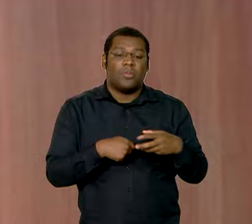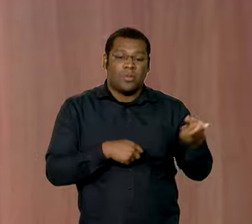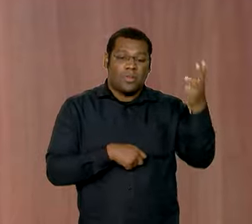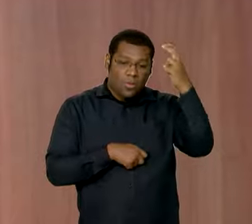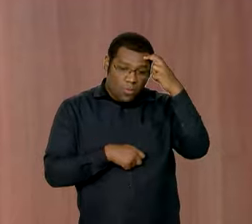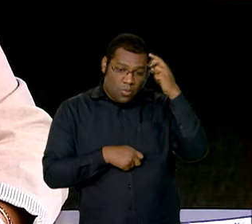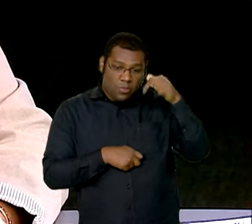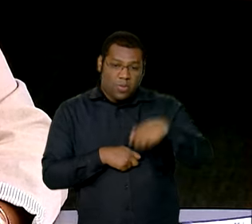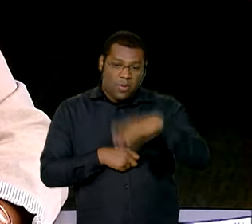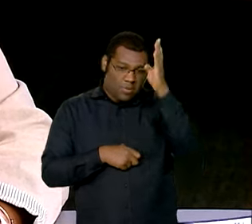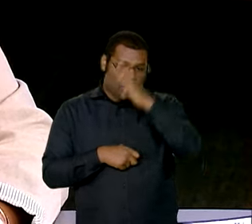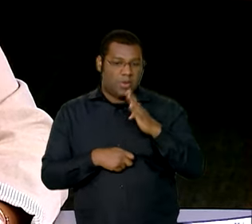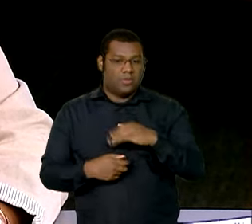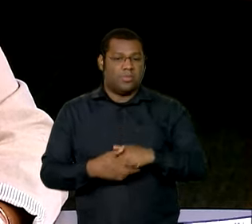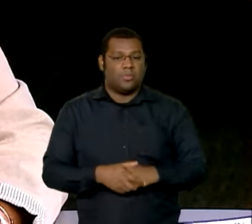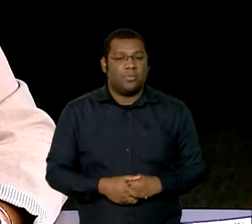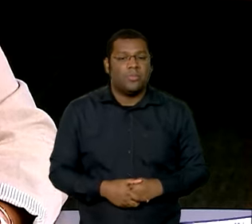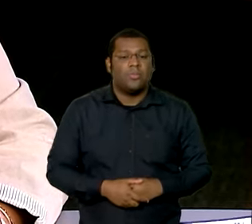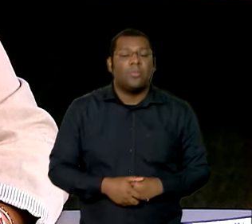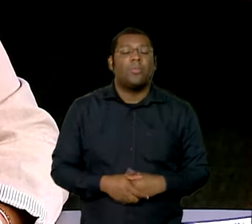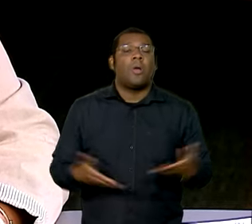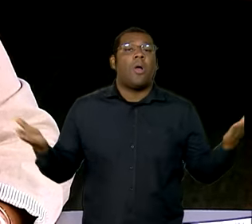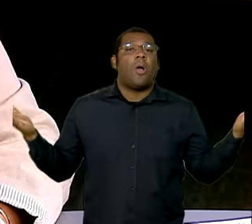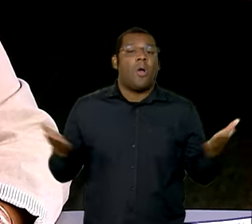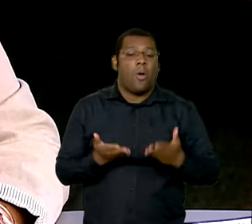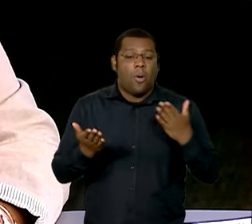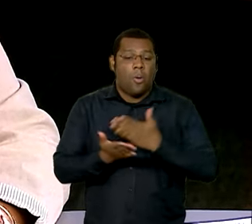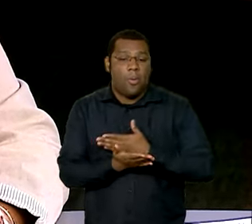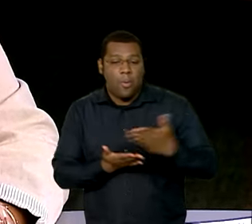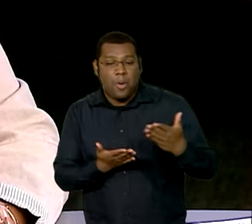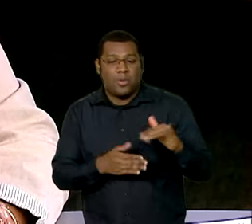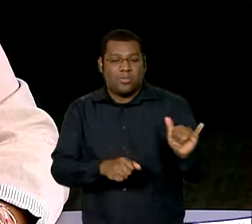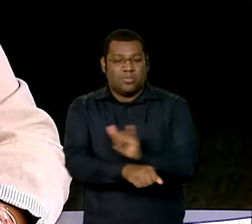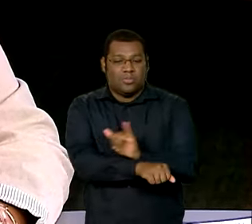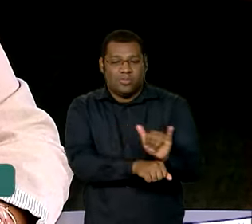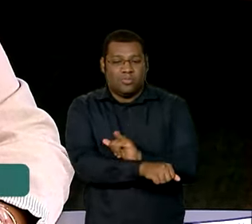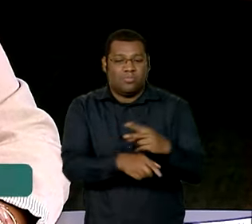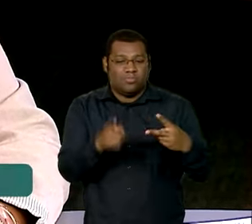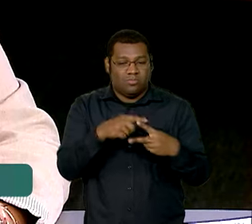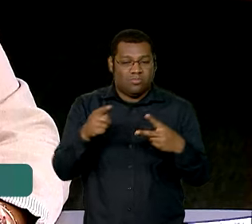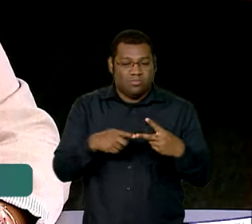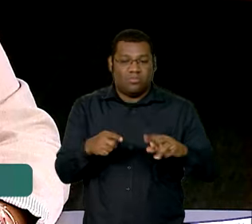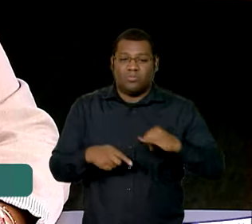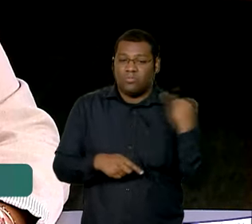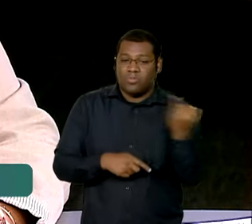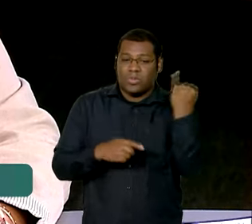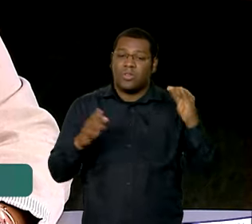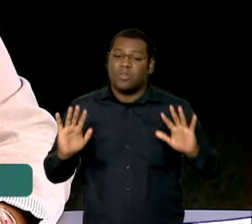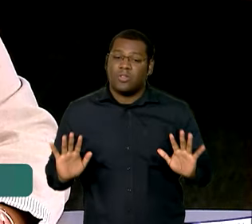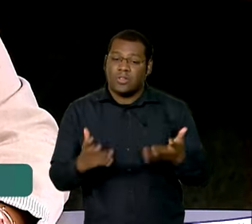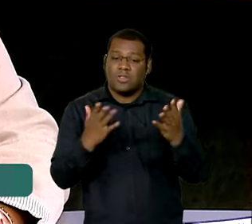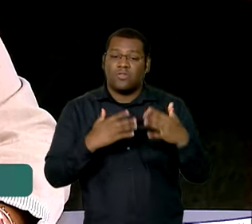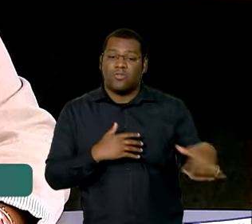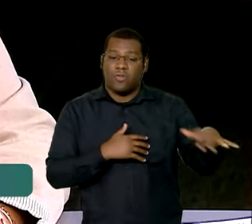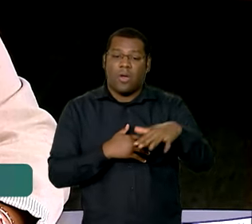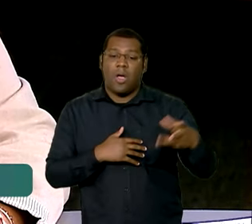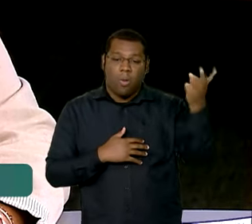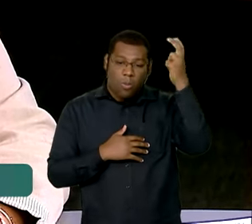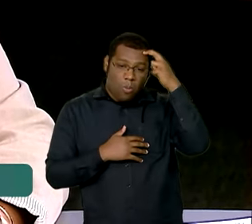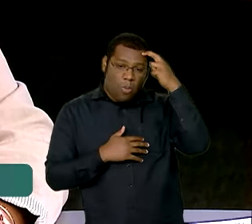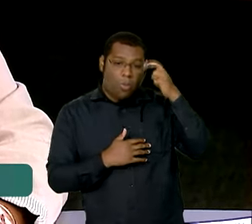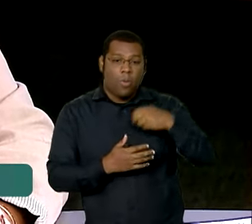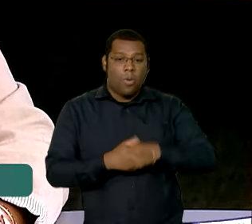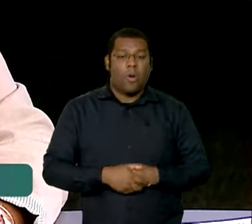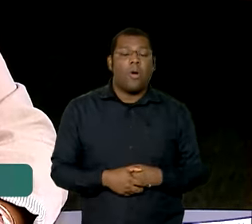Vamos ver. Estamos começando já com duas ações bem importantes de fomento dirigido ao setor que foram